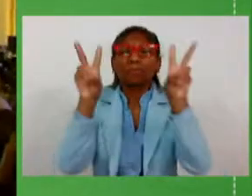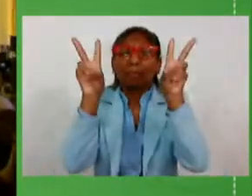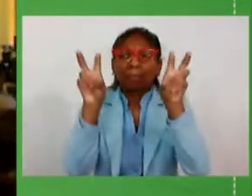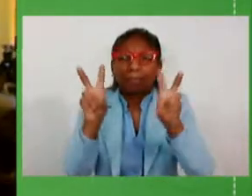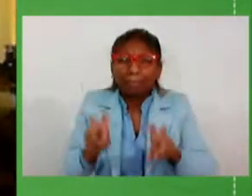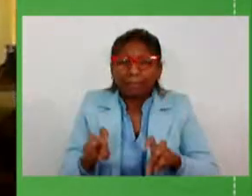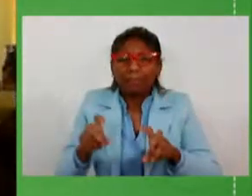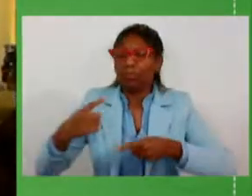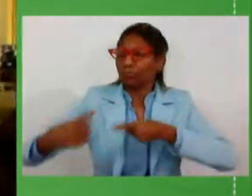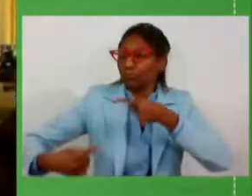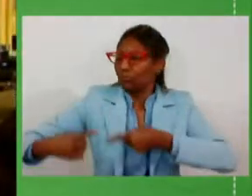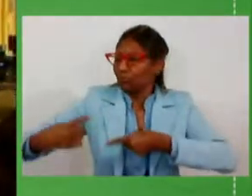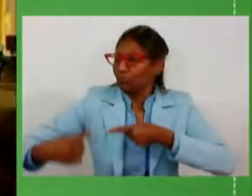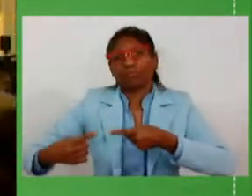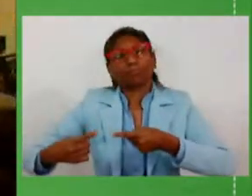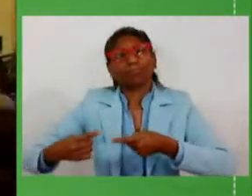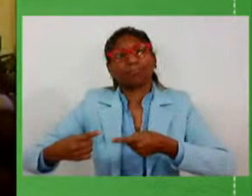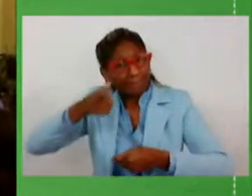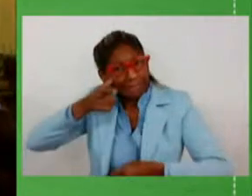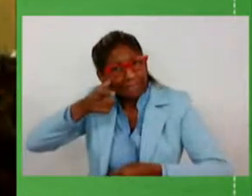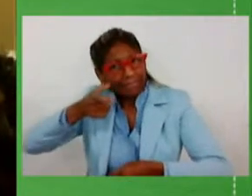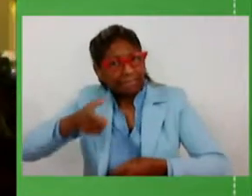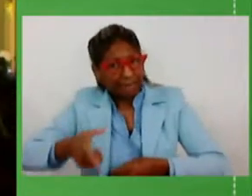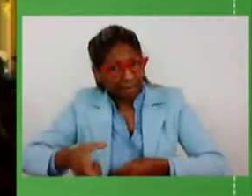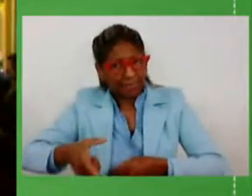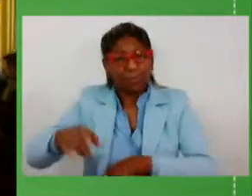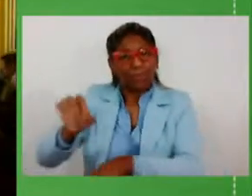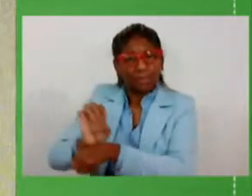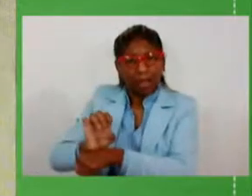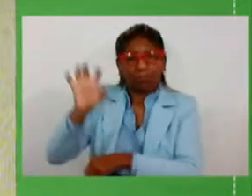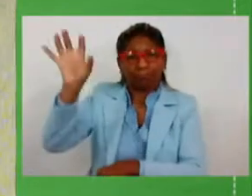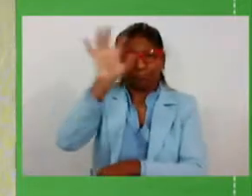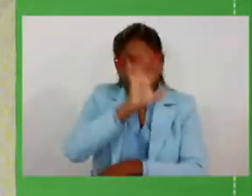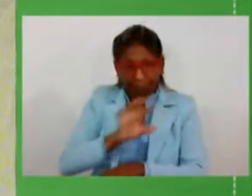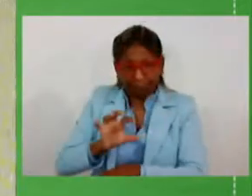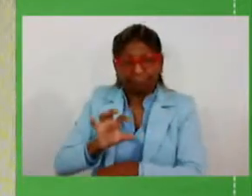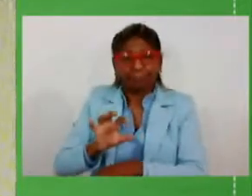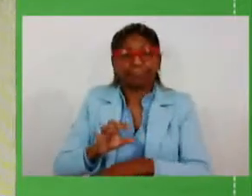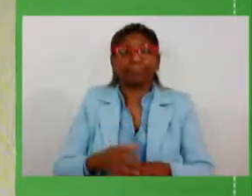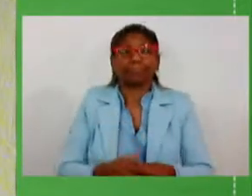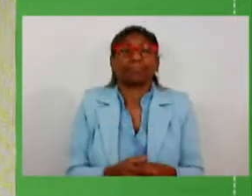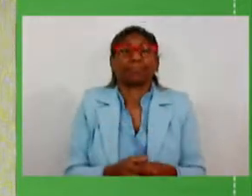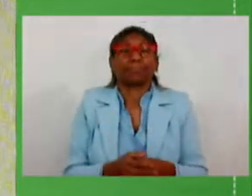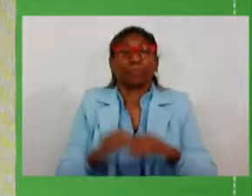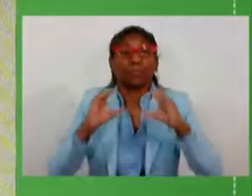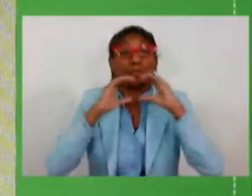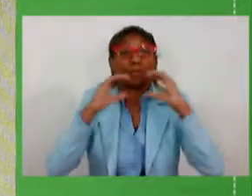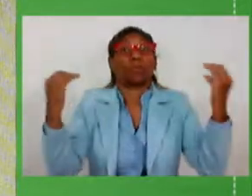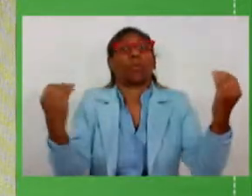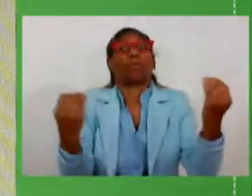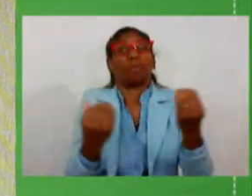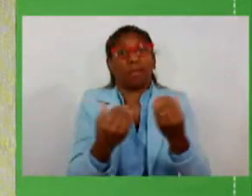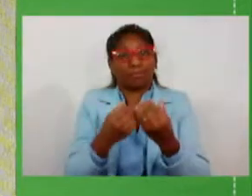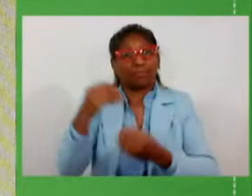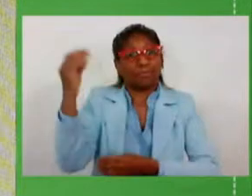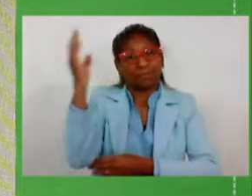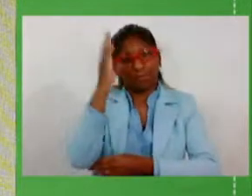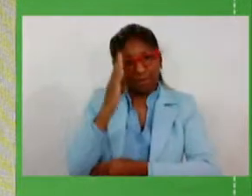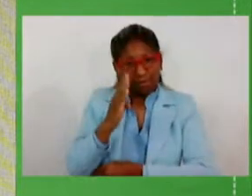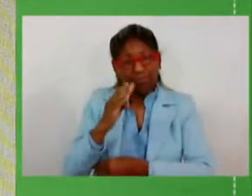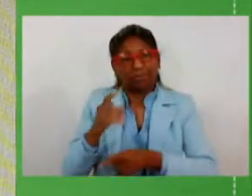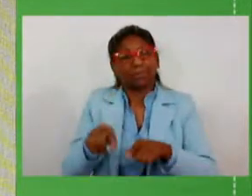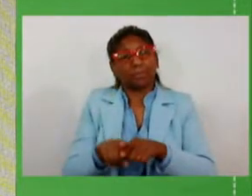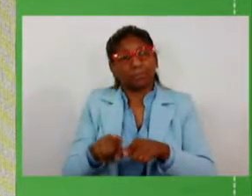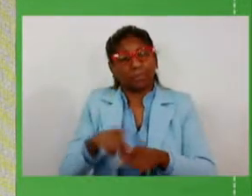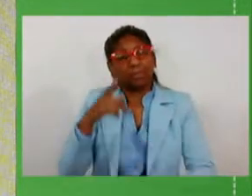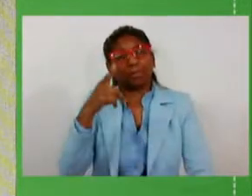interessam aos Estados no Congresso Nacional. Saudar o Procurador-Geral do